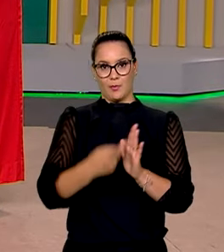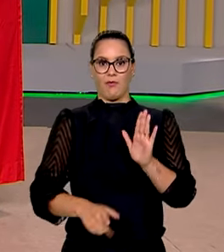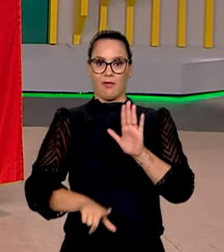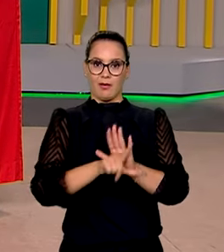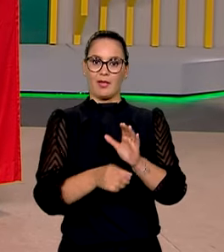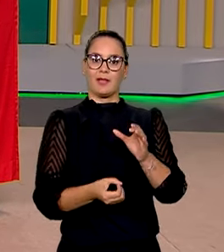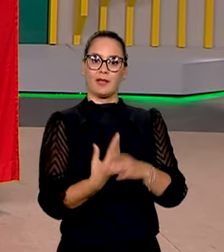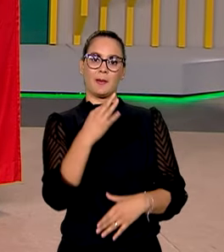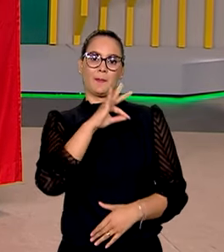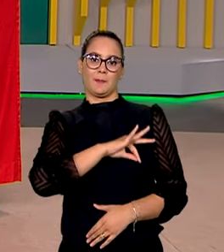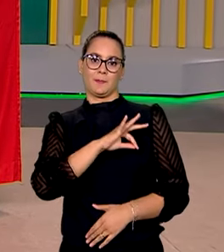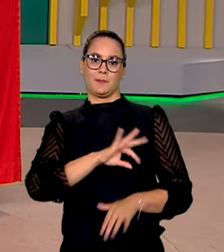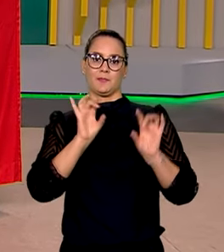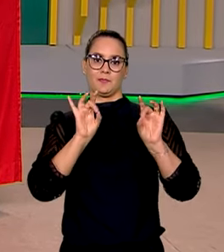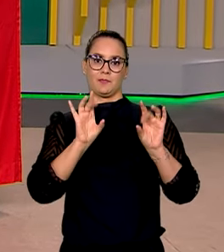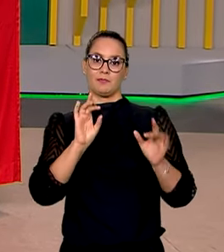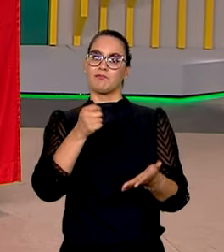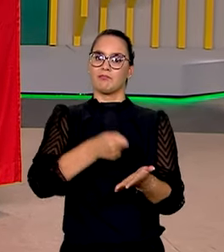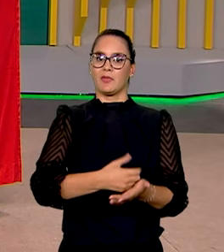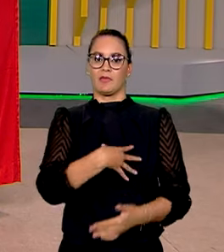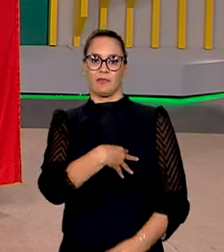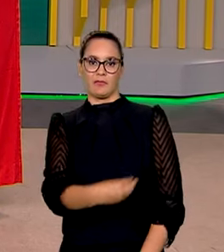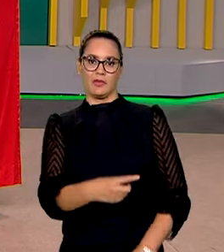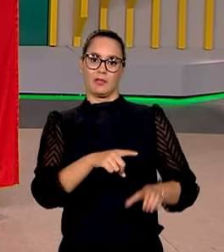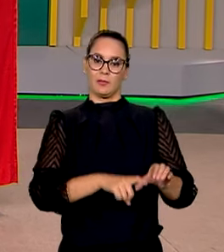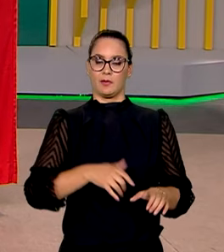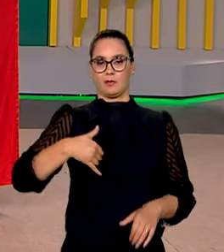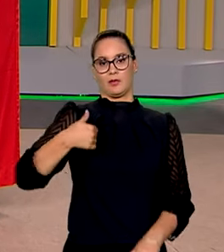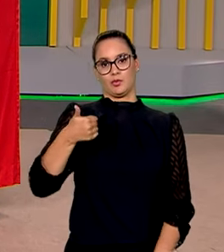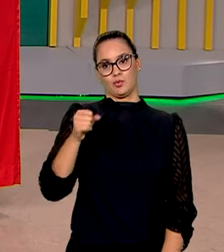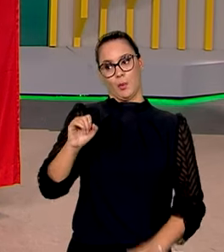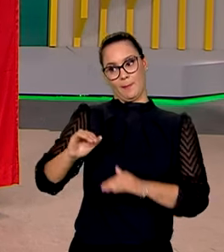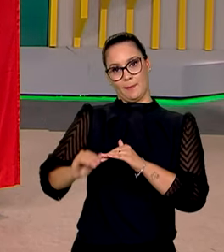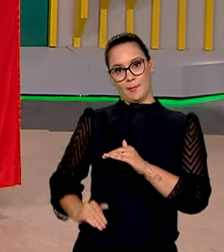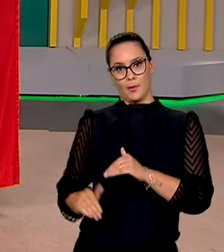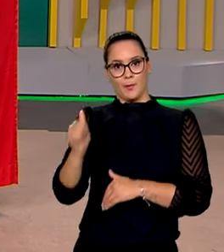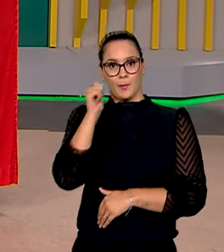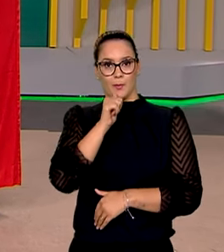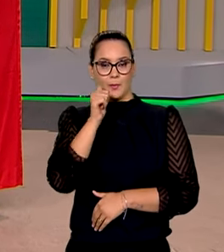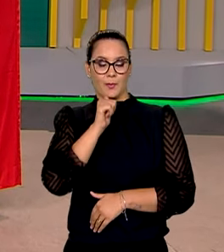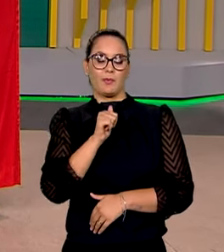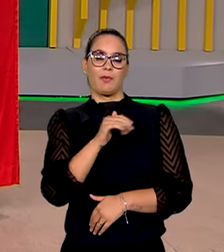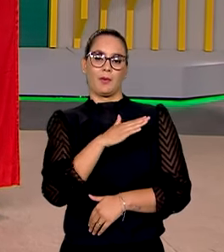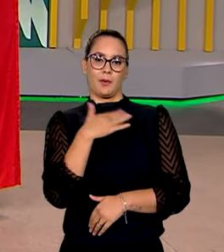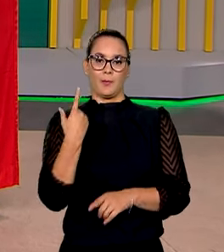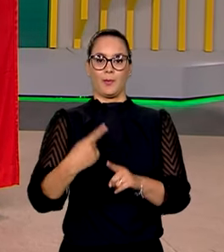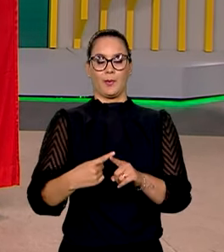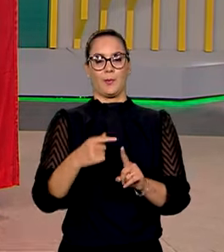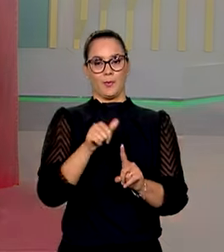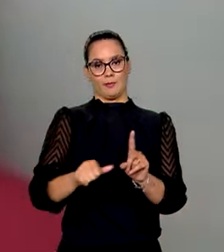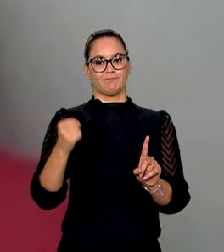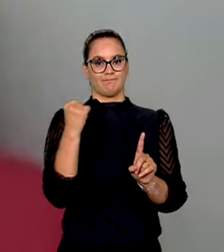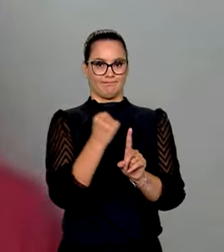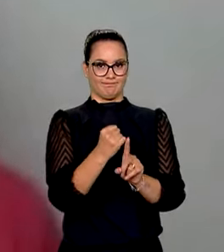institui pensão especial para os filhos e dependentes menores de 18 anos de mulheres vítimas de feminicídio.